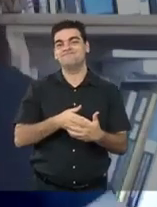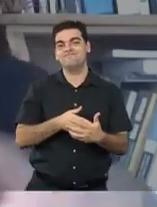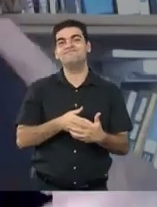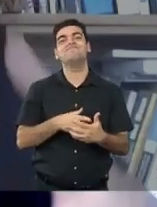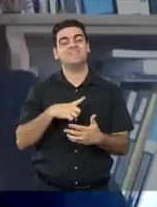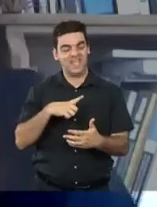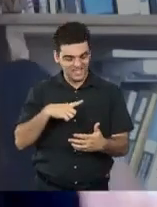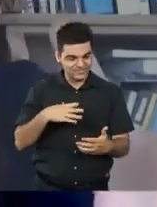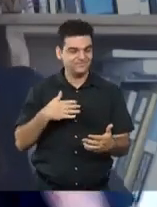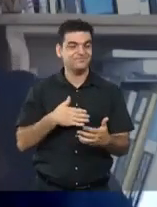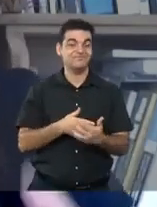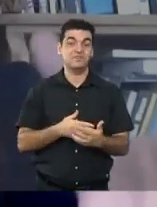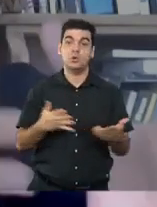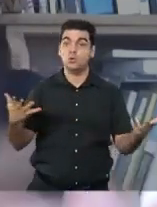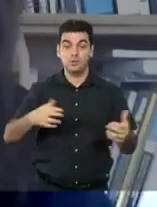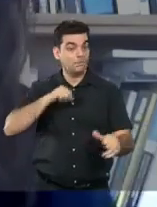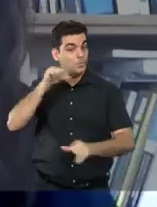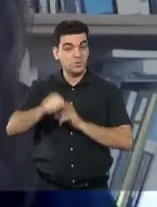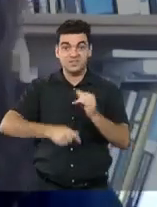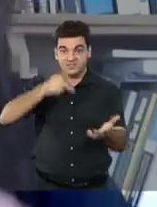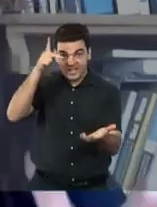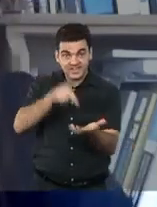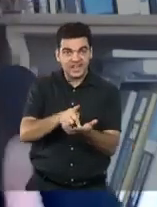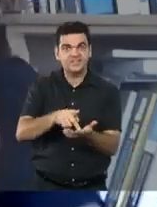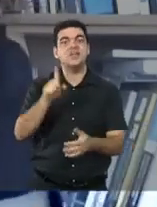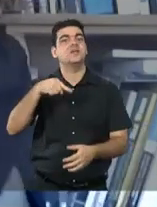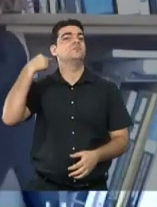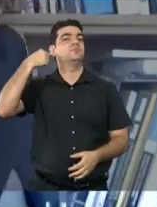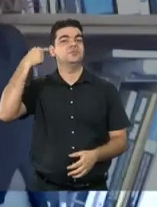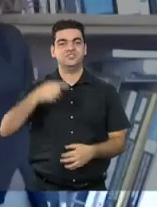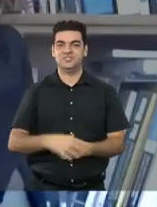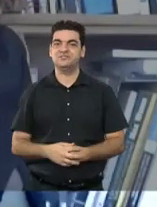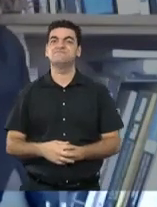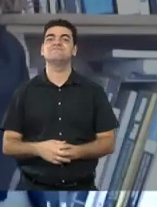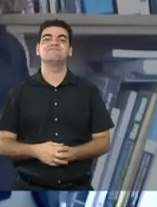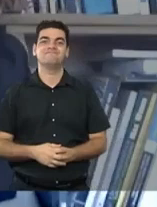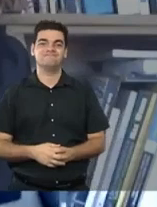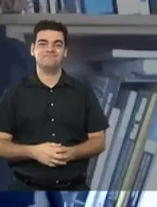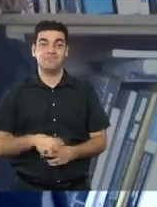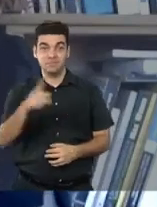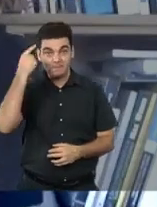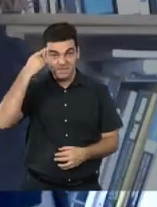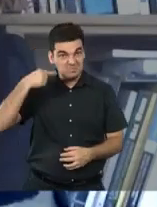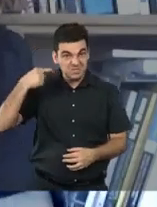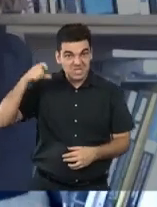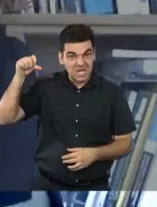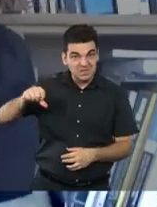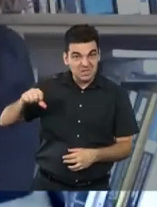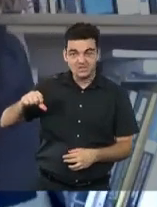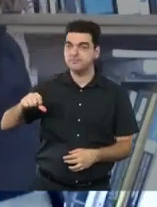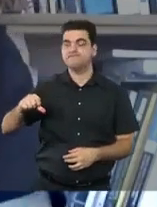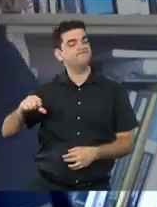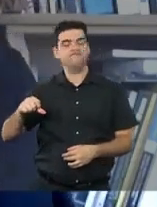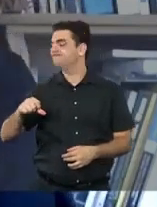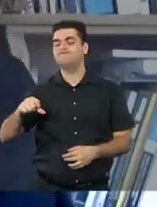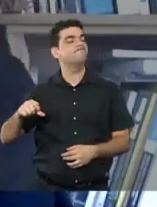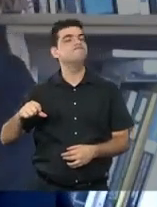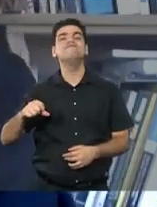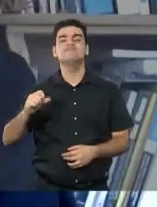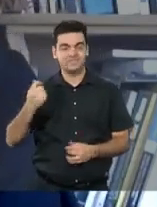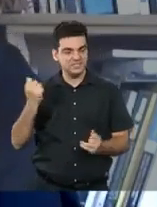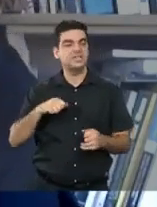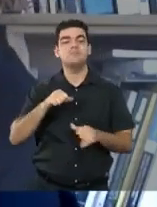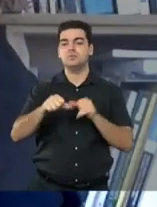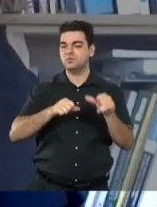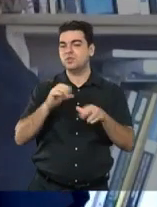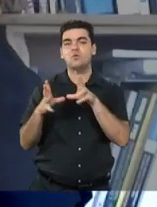há na sociedade só podem ocorrer por meio da política. Por isso, nós não podemos demonizar a política, porque ela é a principal ferramenta de transformação social.